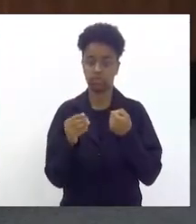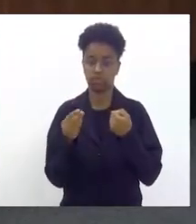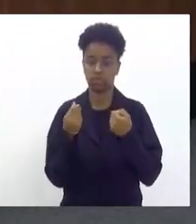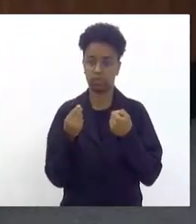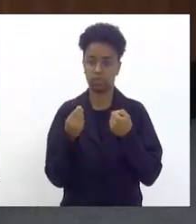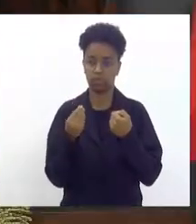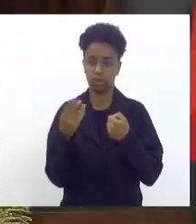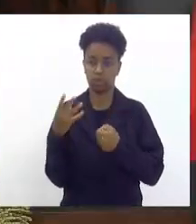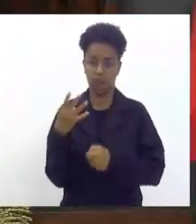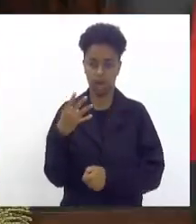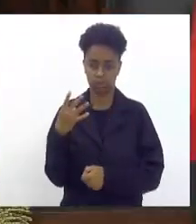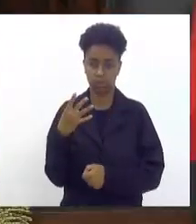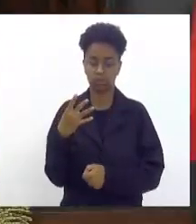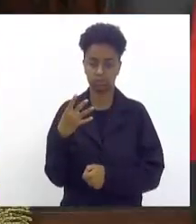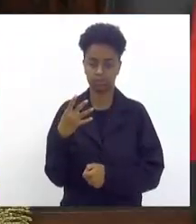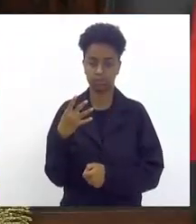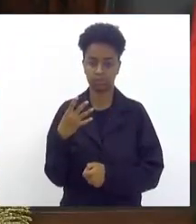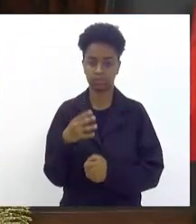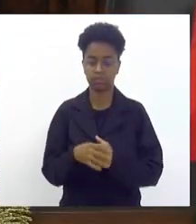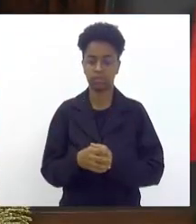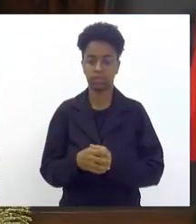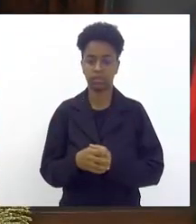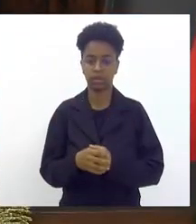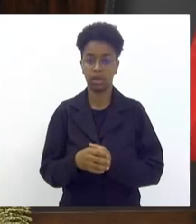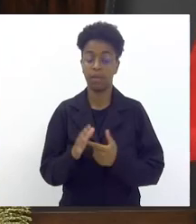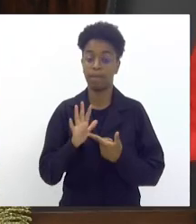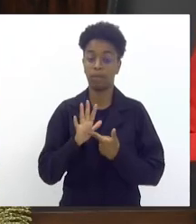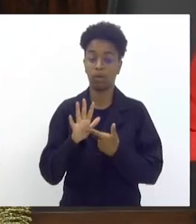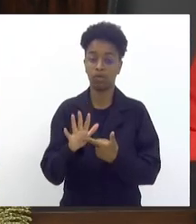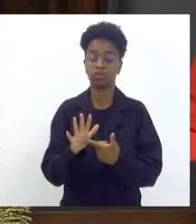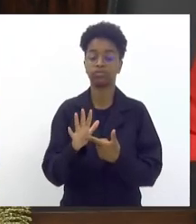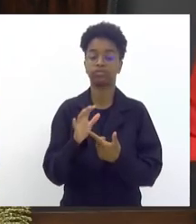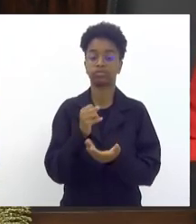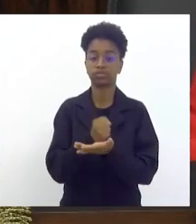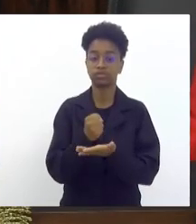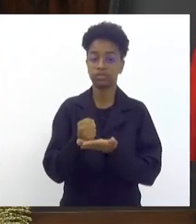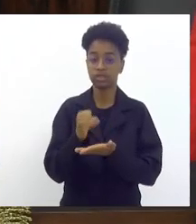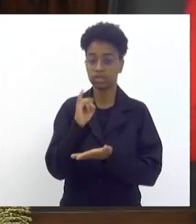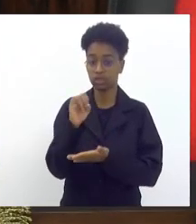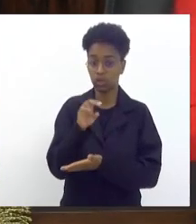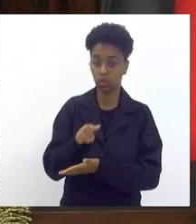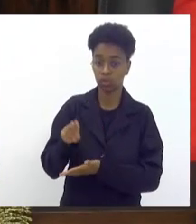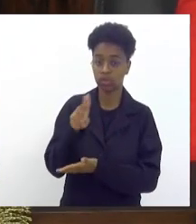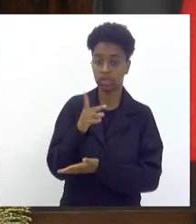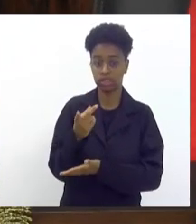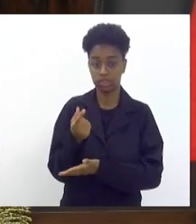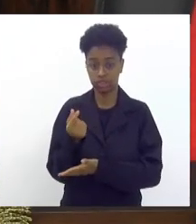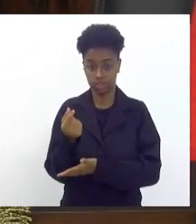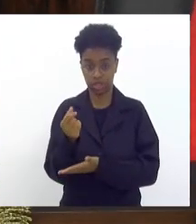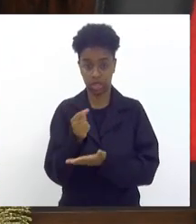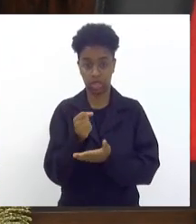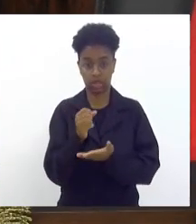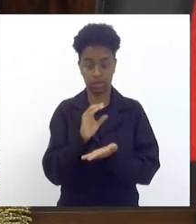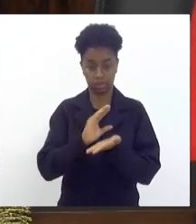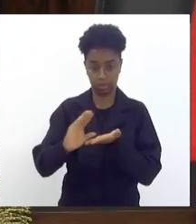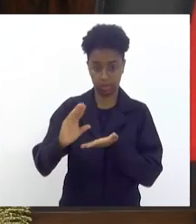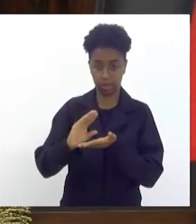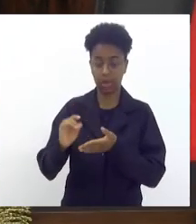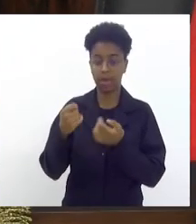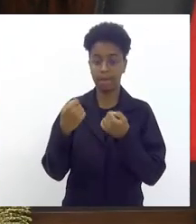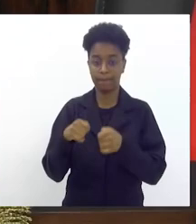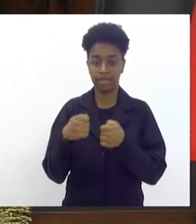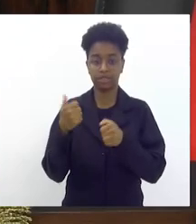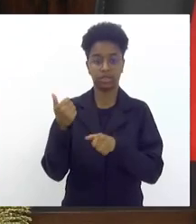quarto do projeto onde as contratações que utilizaram os recursos de fomento que tratam essa lei deverão ser realizadas